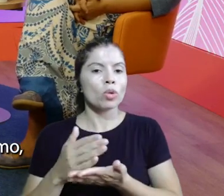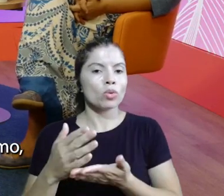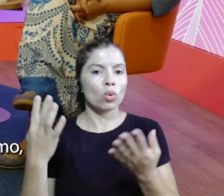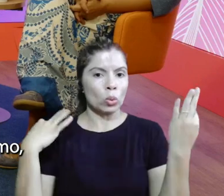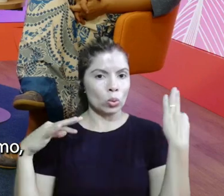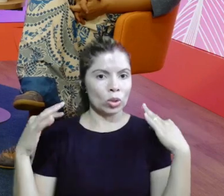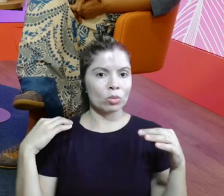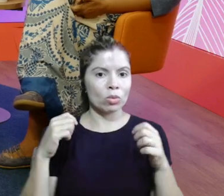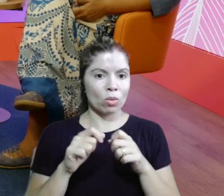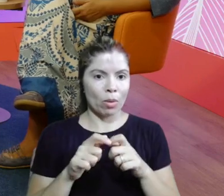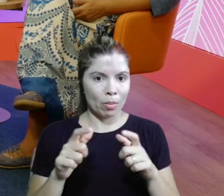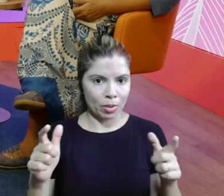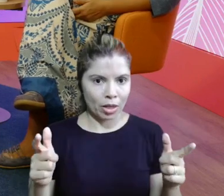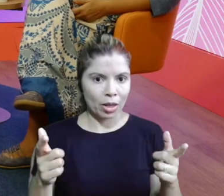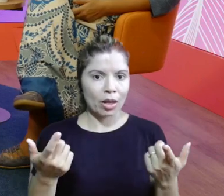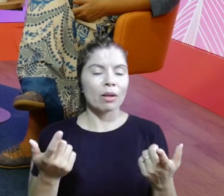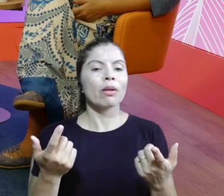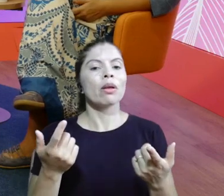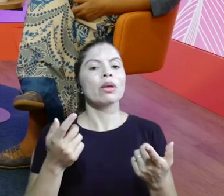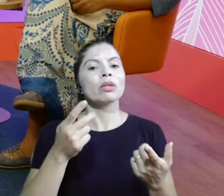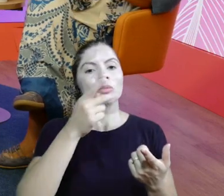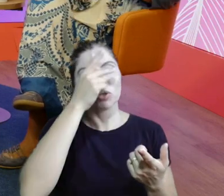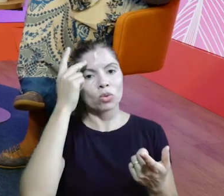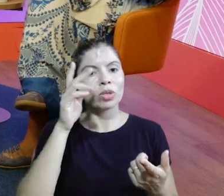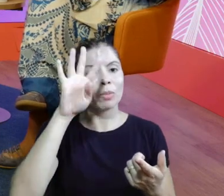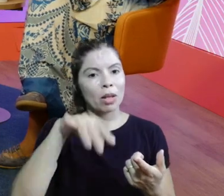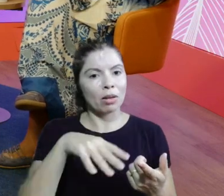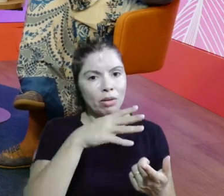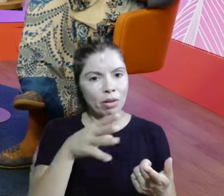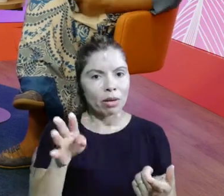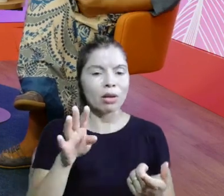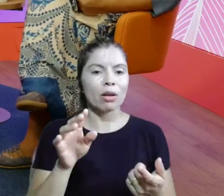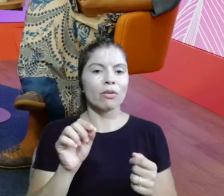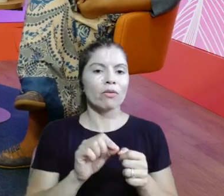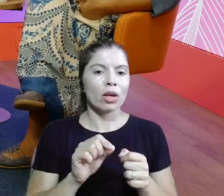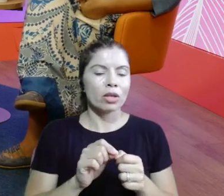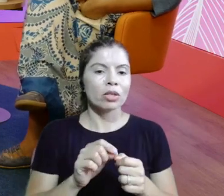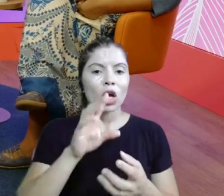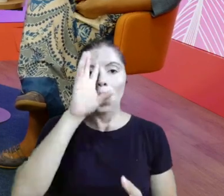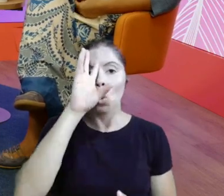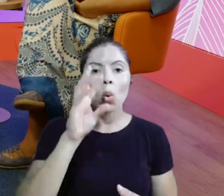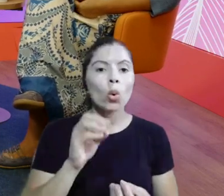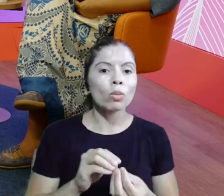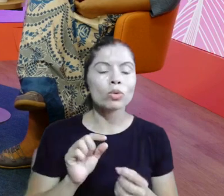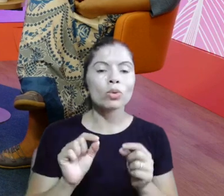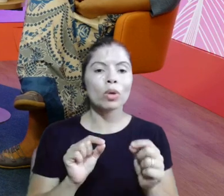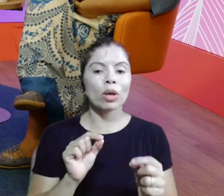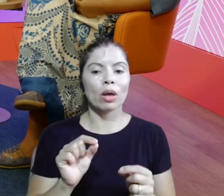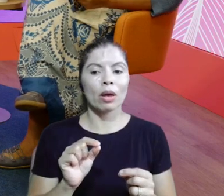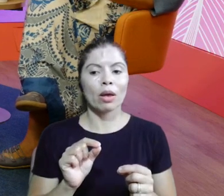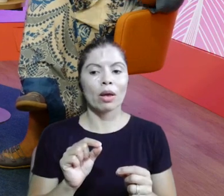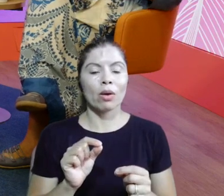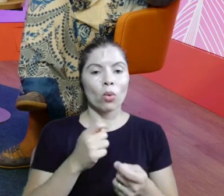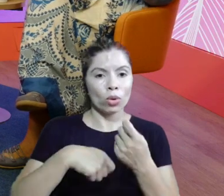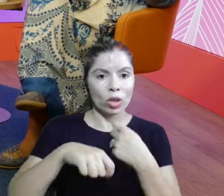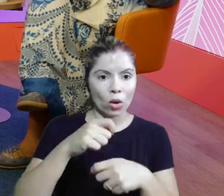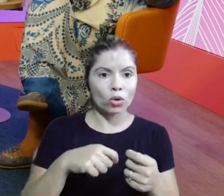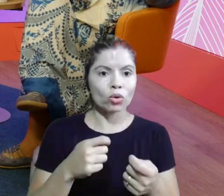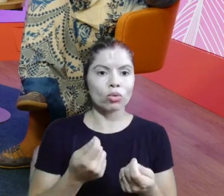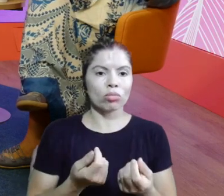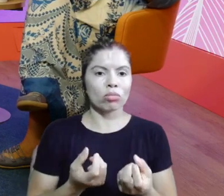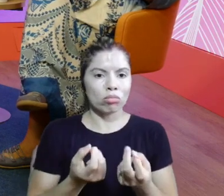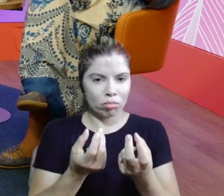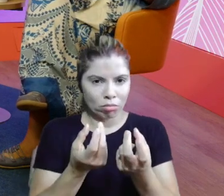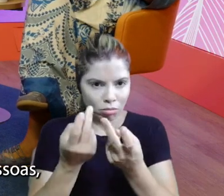turismo? aí, consultores do Sebrae foram lá, a fez as planilhas e tal. E chegou uma conclusão que pro